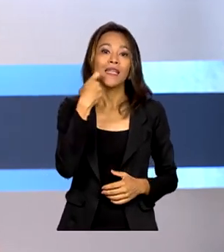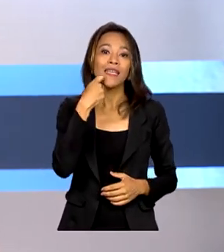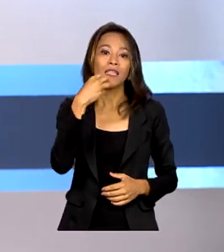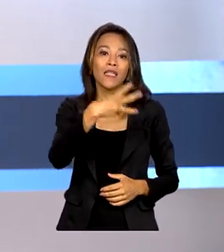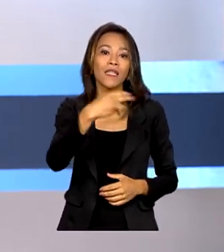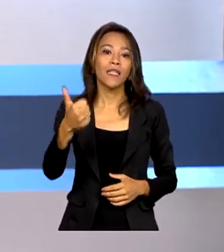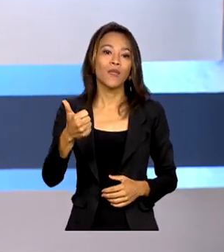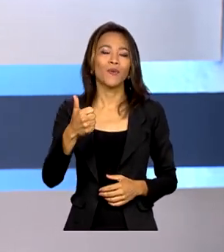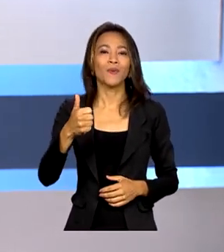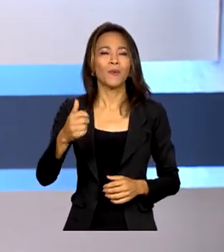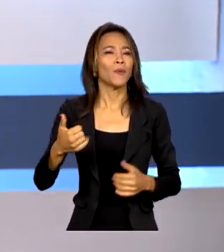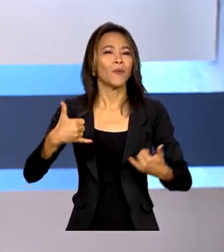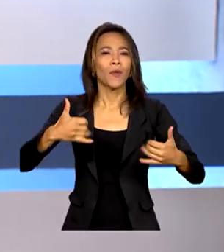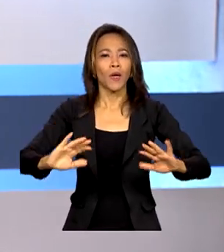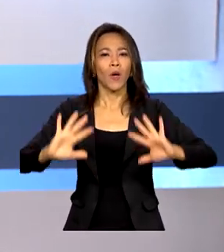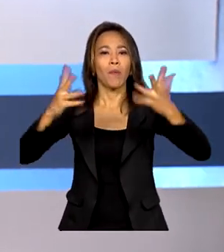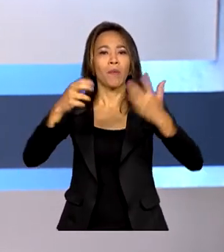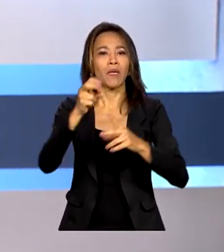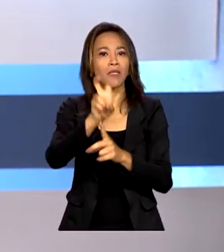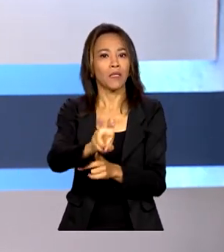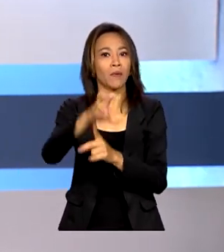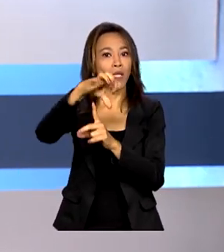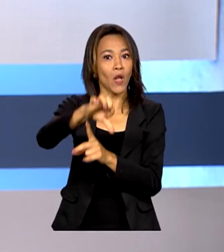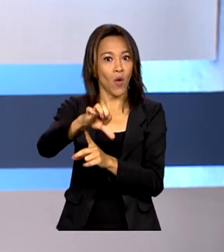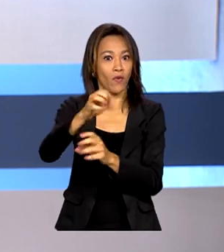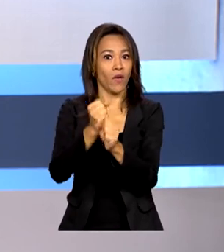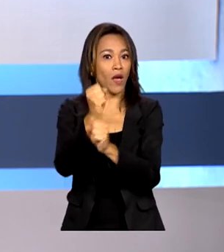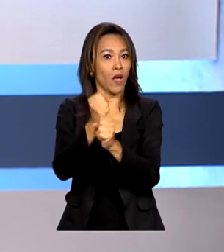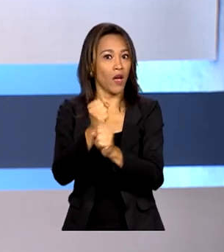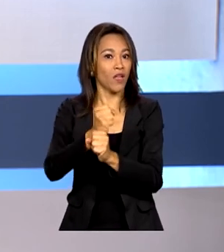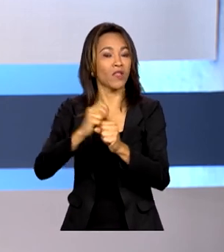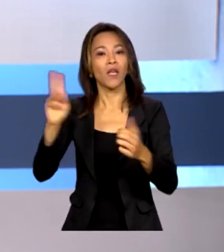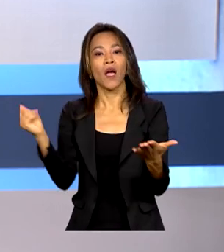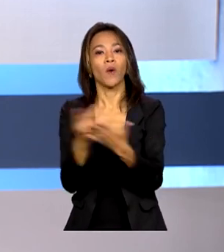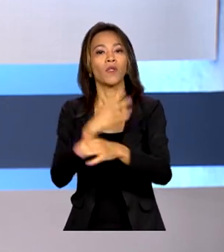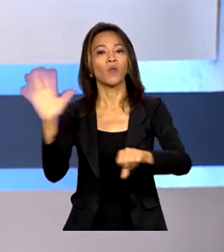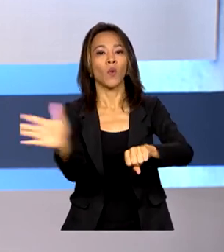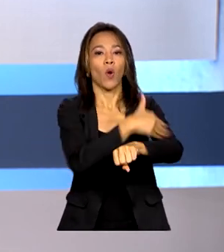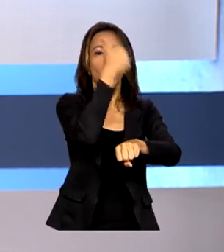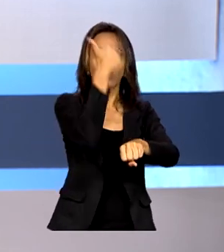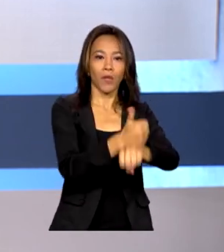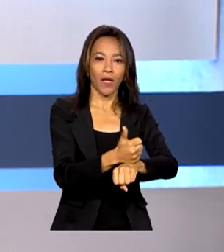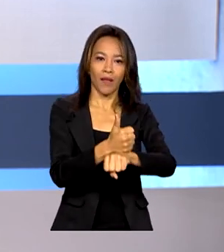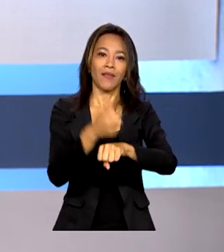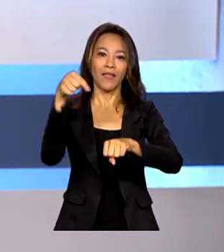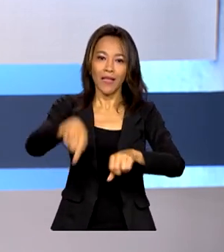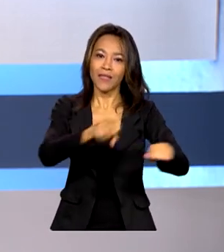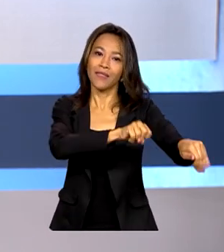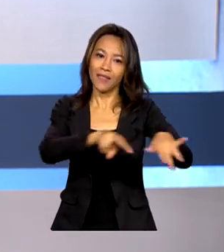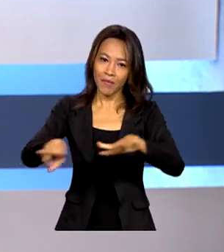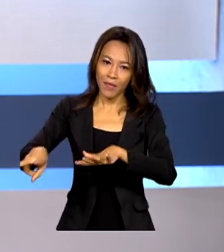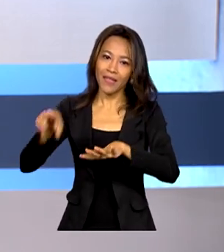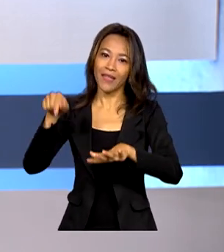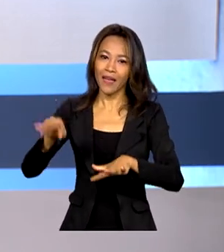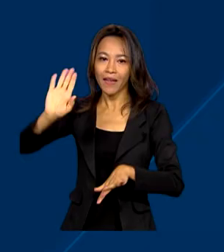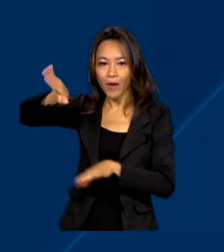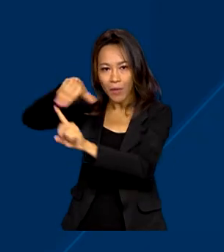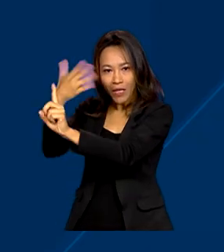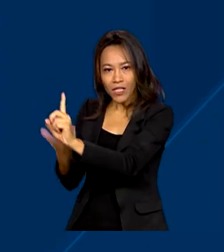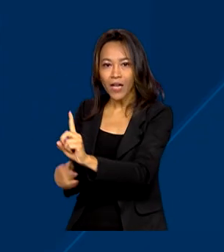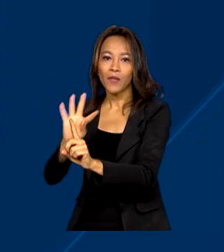59 anos que o Brasil sofreu um golpe militar. E na semana do Nunca Mais, Onestino Guimarães é o homenageado.